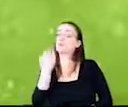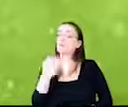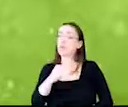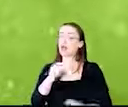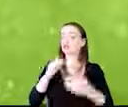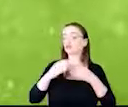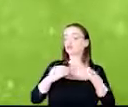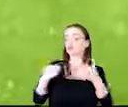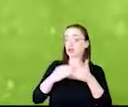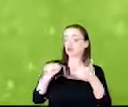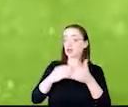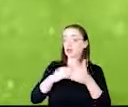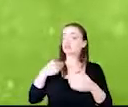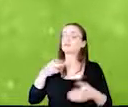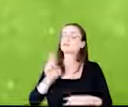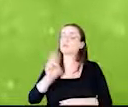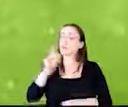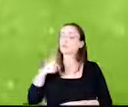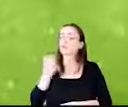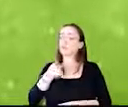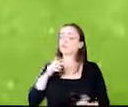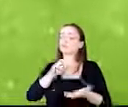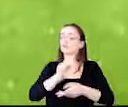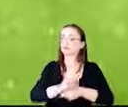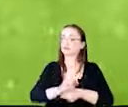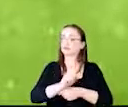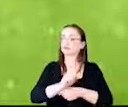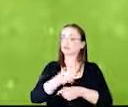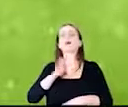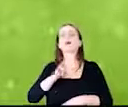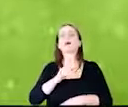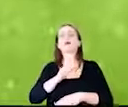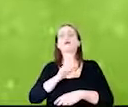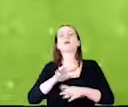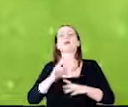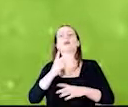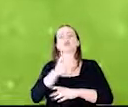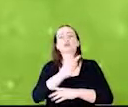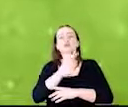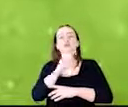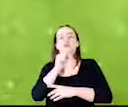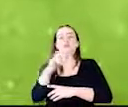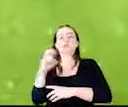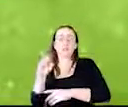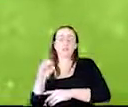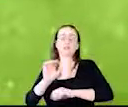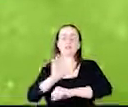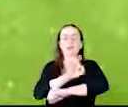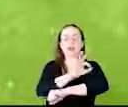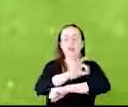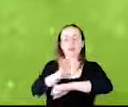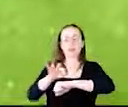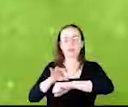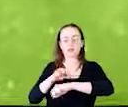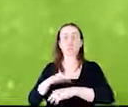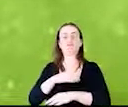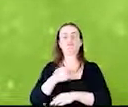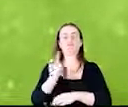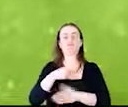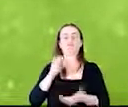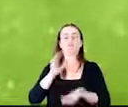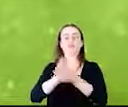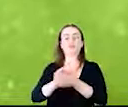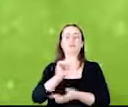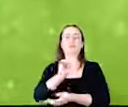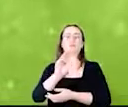são 570 hectares, mais ou menos, em uma área total de 2.850, nós investimos um milhão e meio de